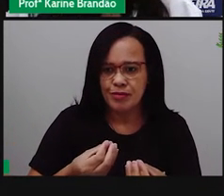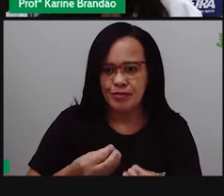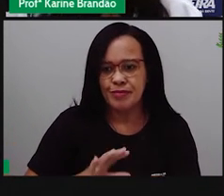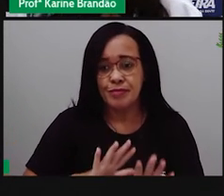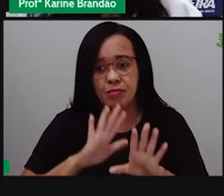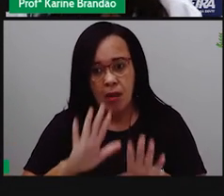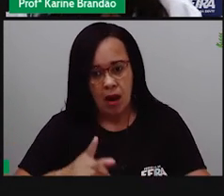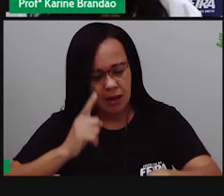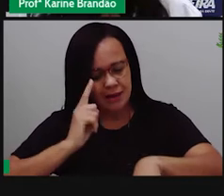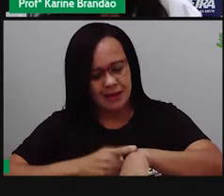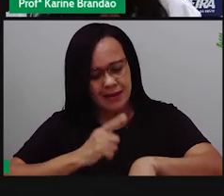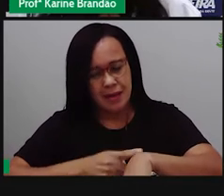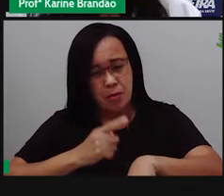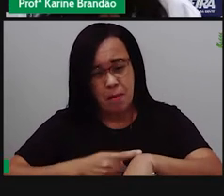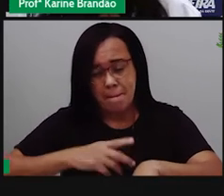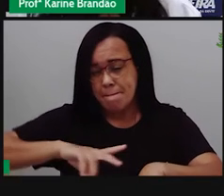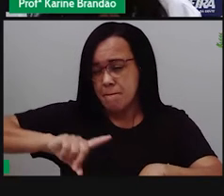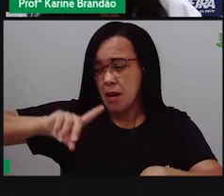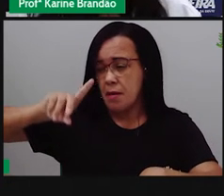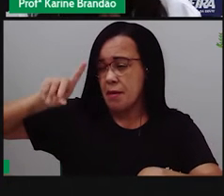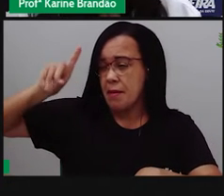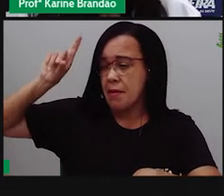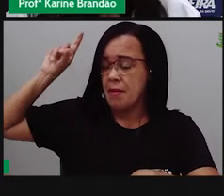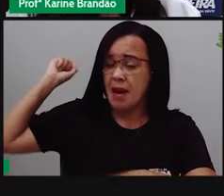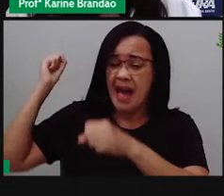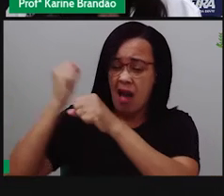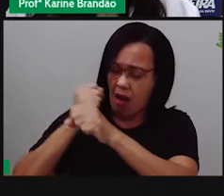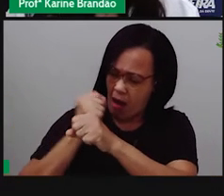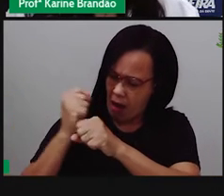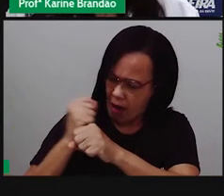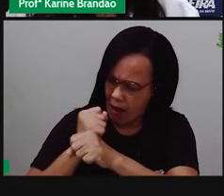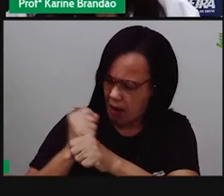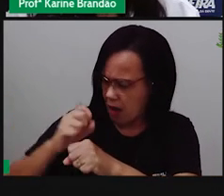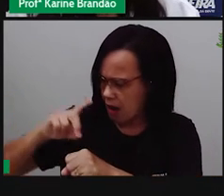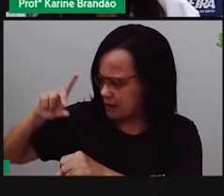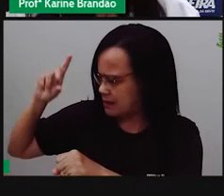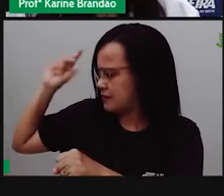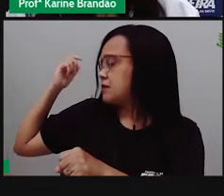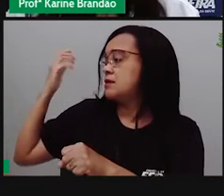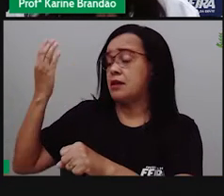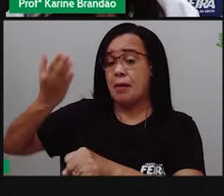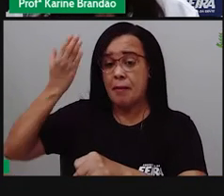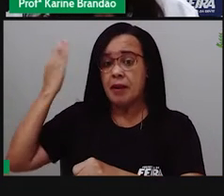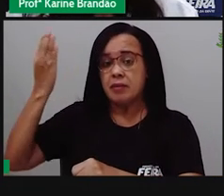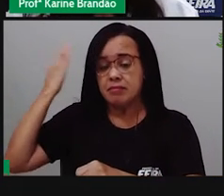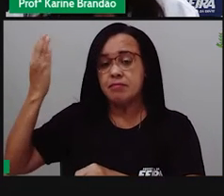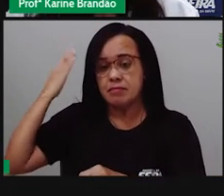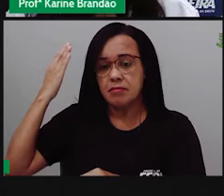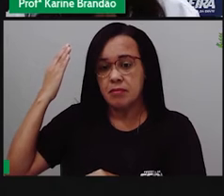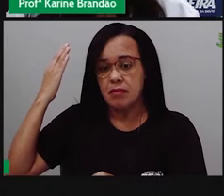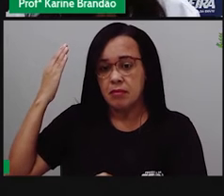de milhares de anos, milhões de anos, tá? Então, é um tempo que nós não conseguimos acompanhar, tá?